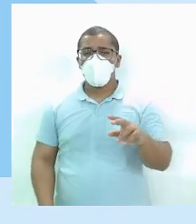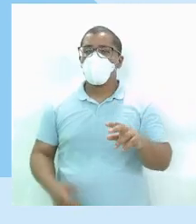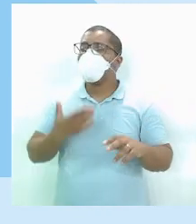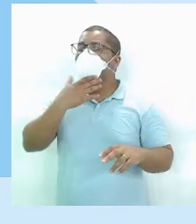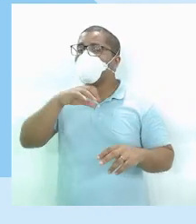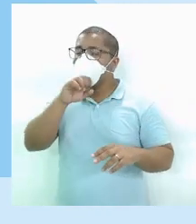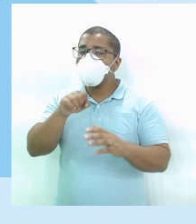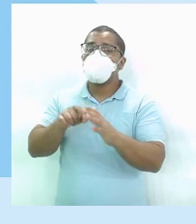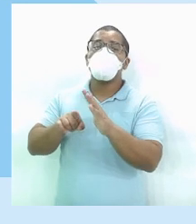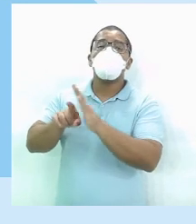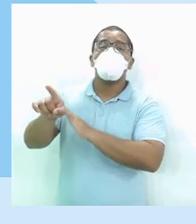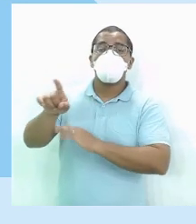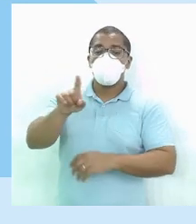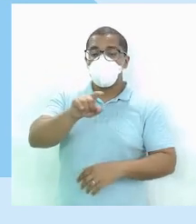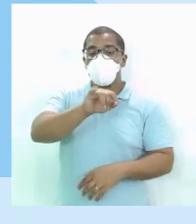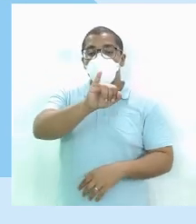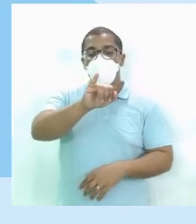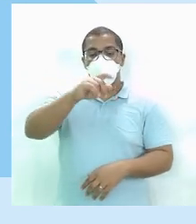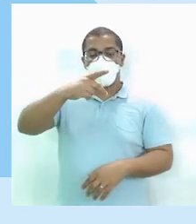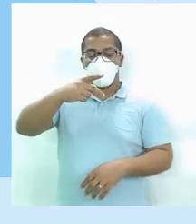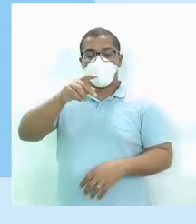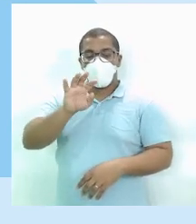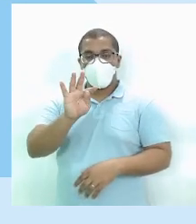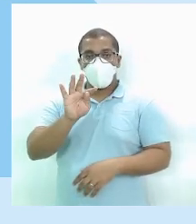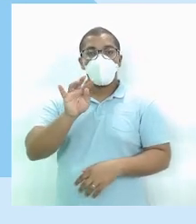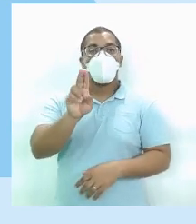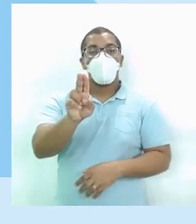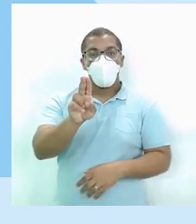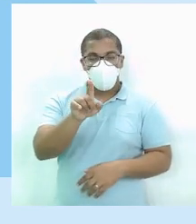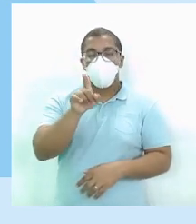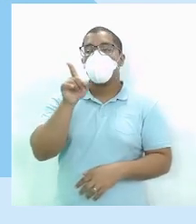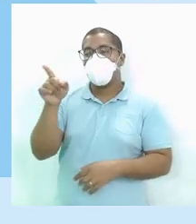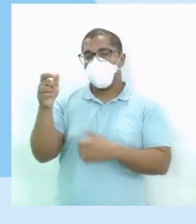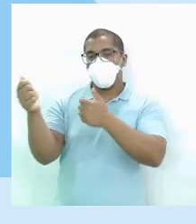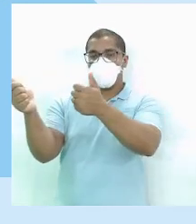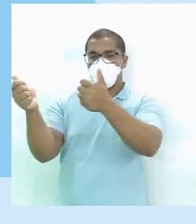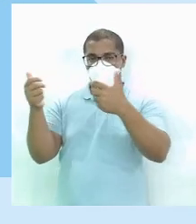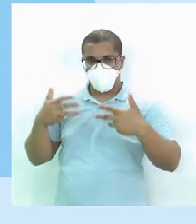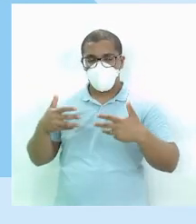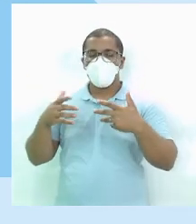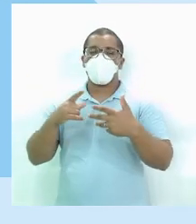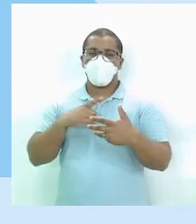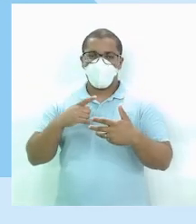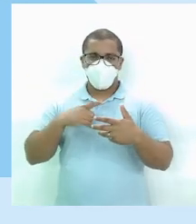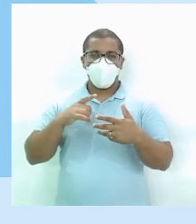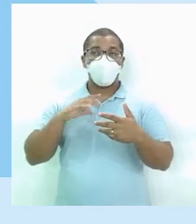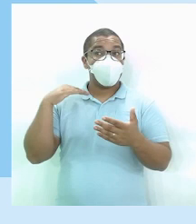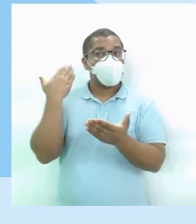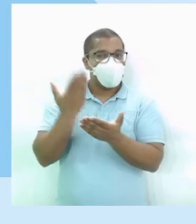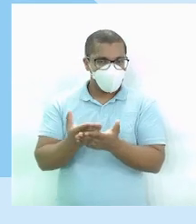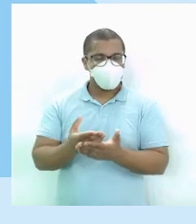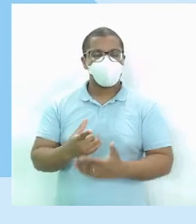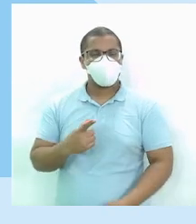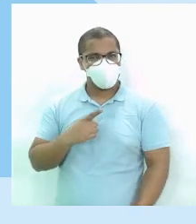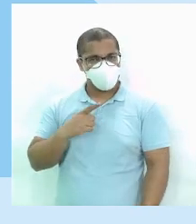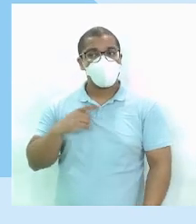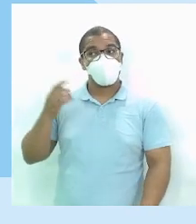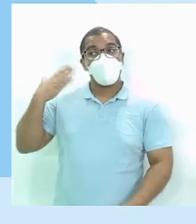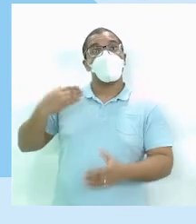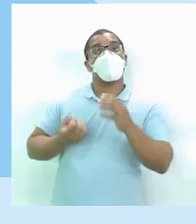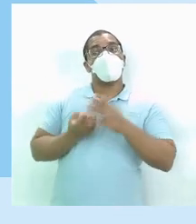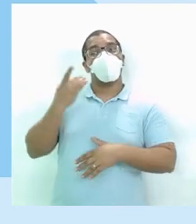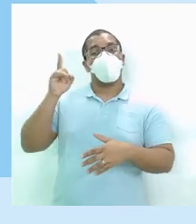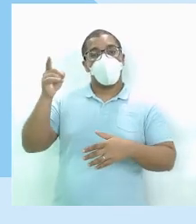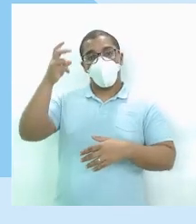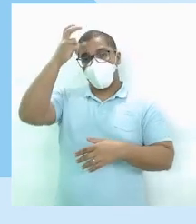que é o IPTU O ele vai dizer fácil pra você que é a origem dessas taxas até hoje, ok? Então,